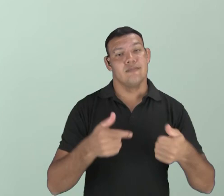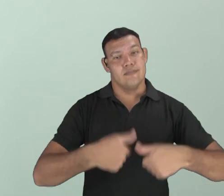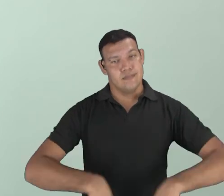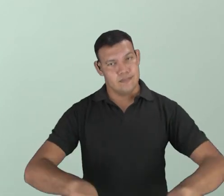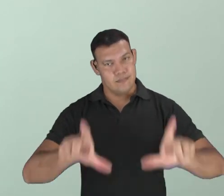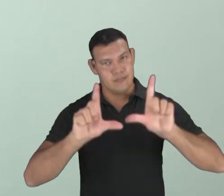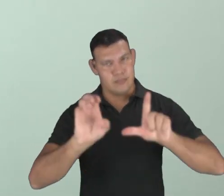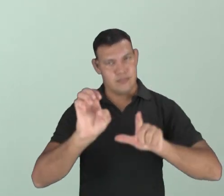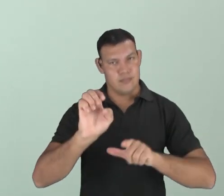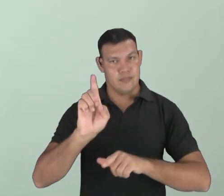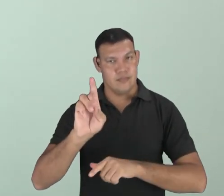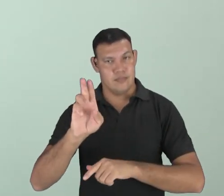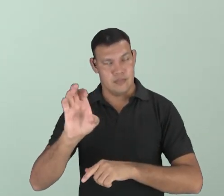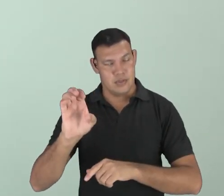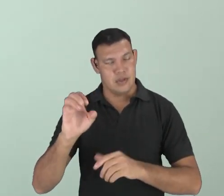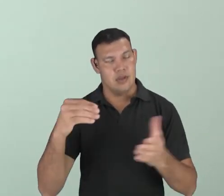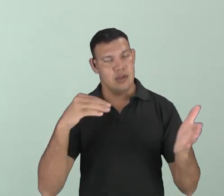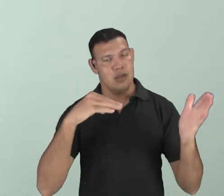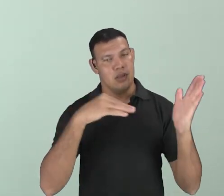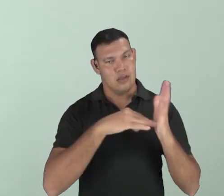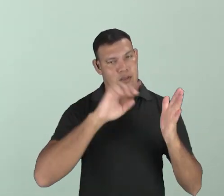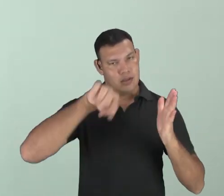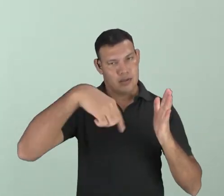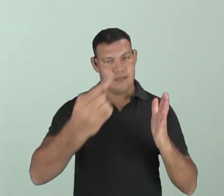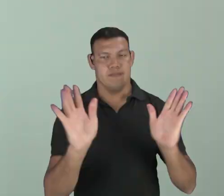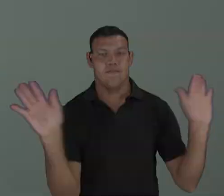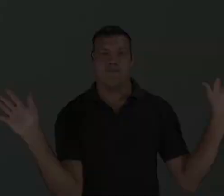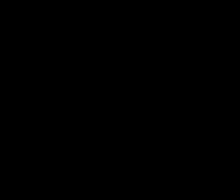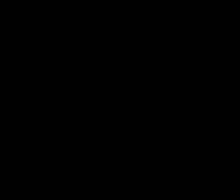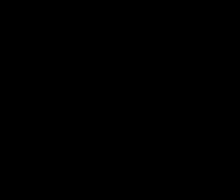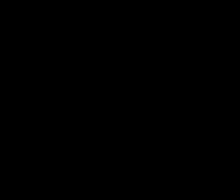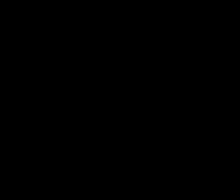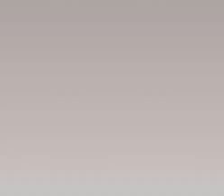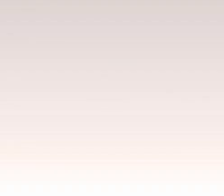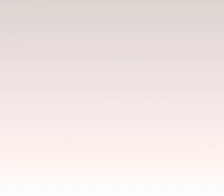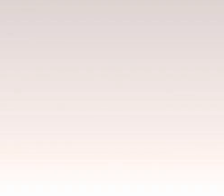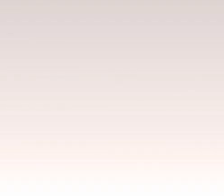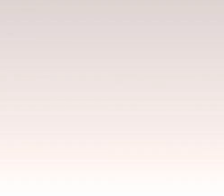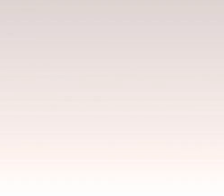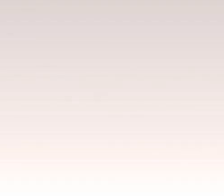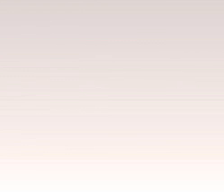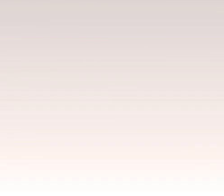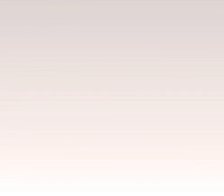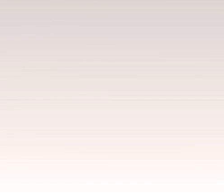acessem o nosso portal e até mais. Tchau, tchau. E